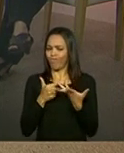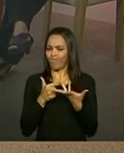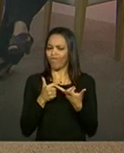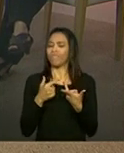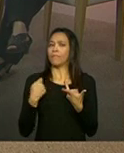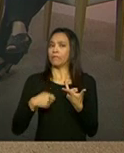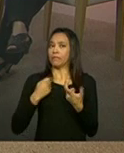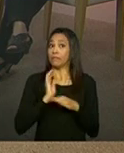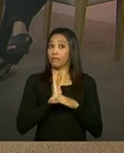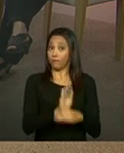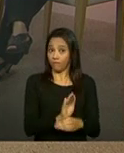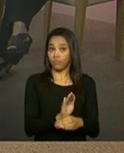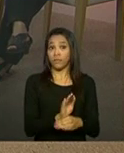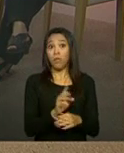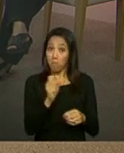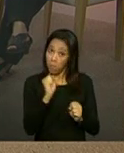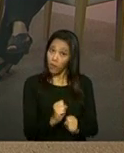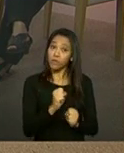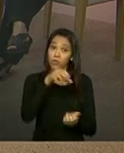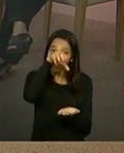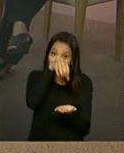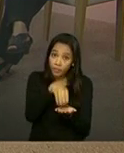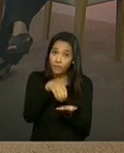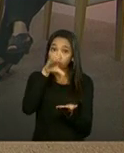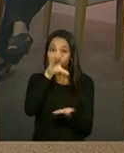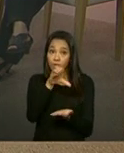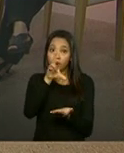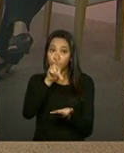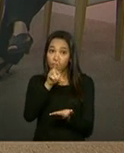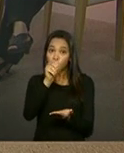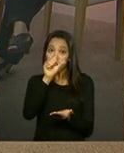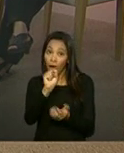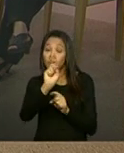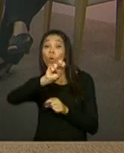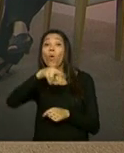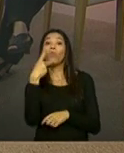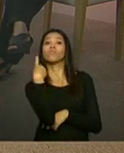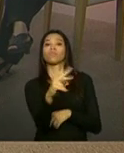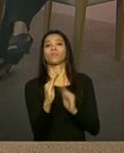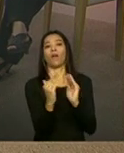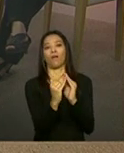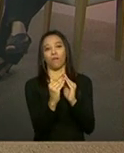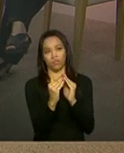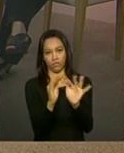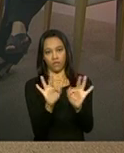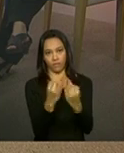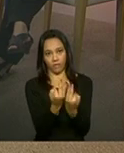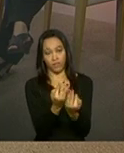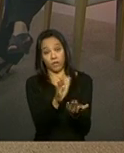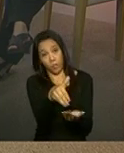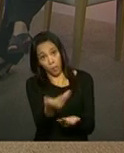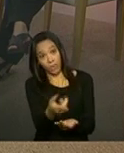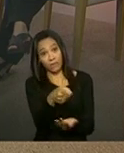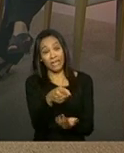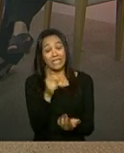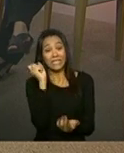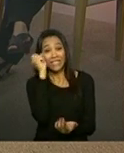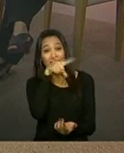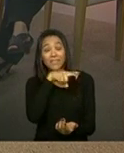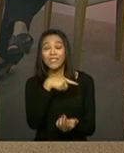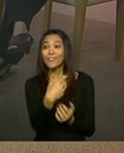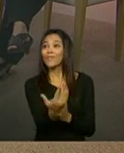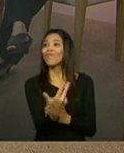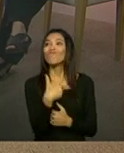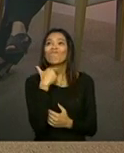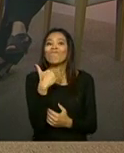E ela pode ser feita no CRAS e pode ser feita no domicílio, tá? No domicílio, ela pode ser feita quando a família tem alguma dificuldade de chegar